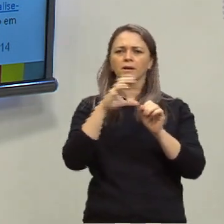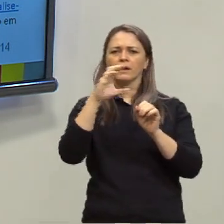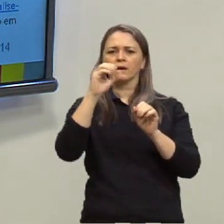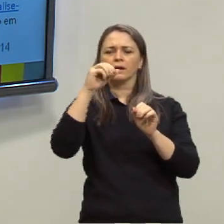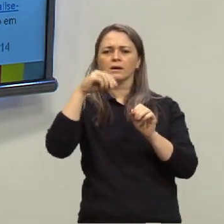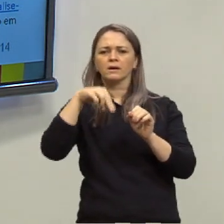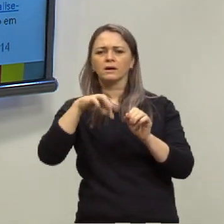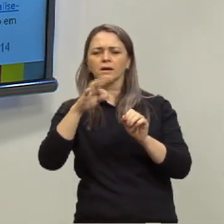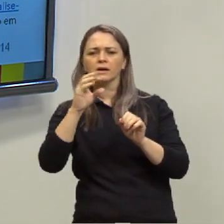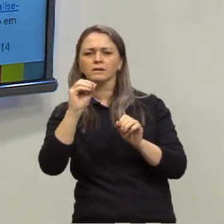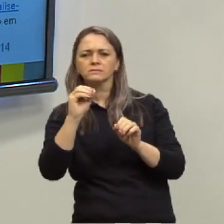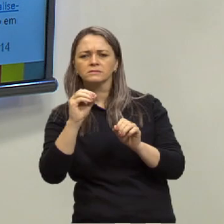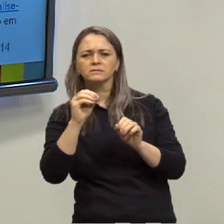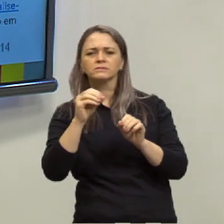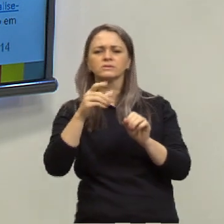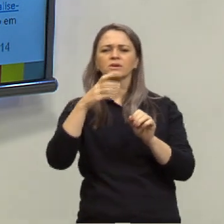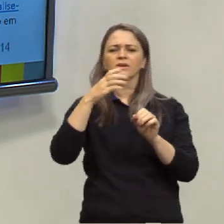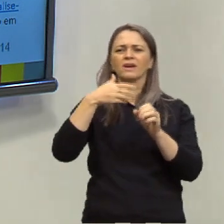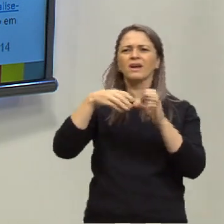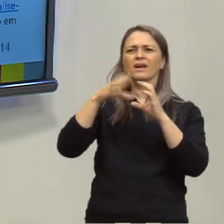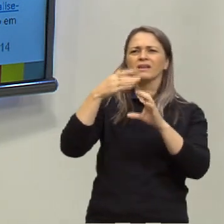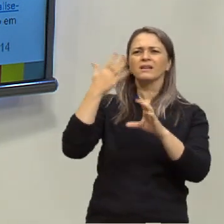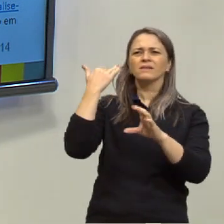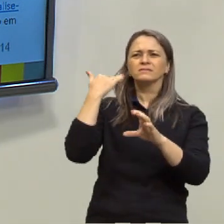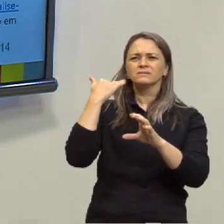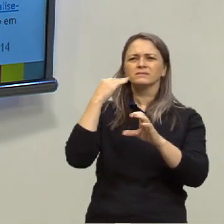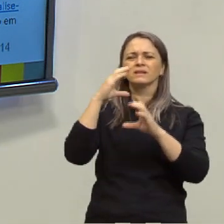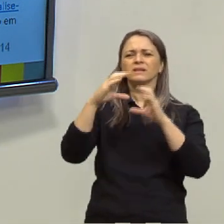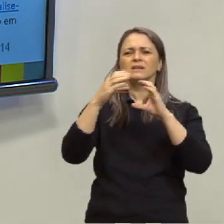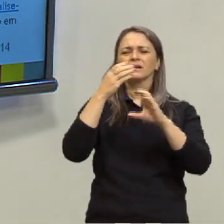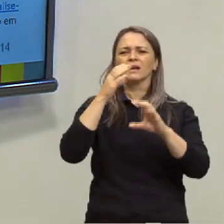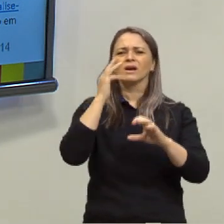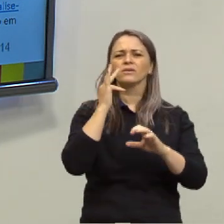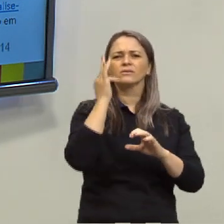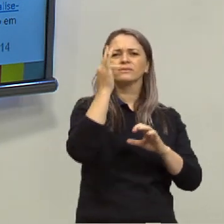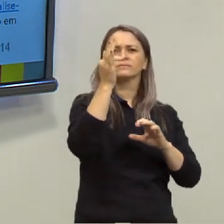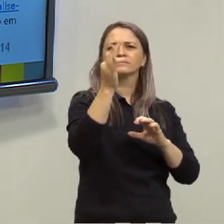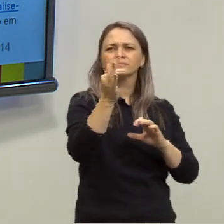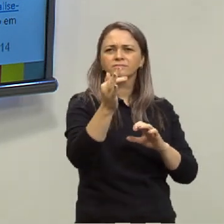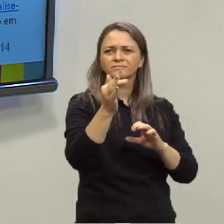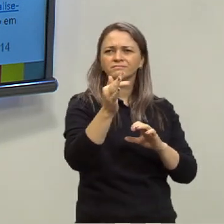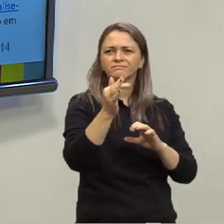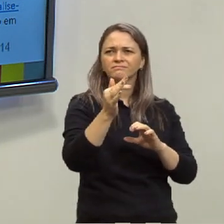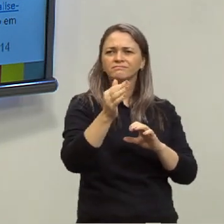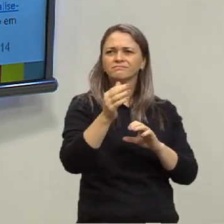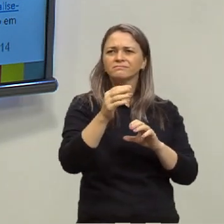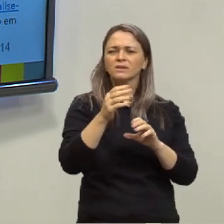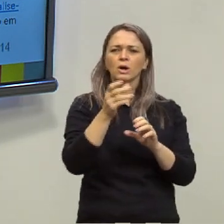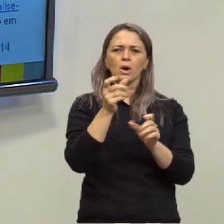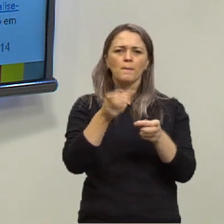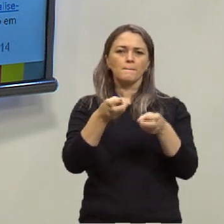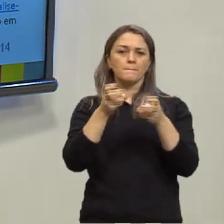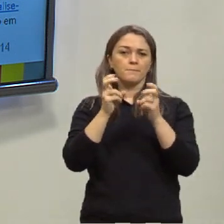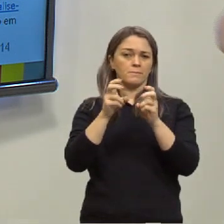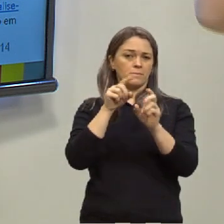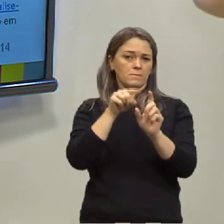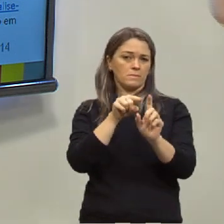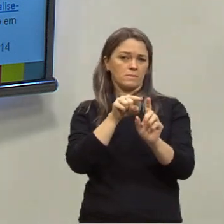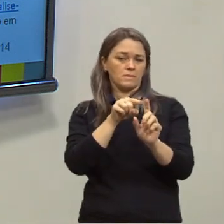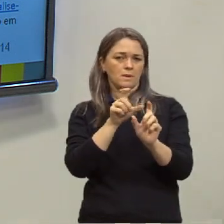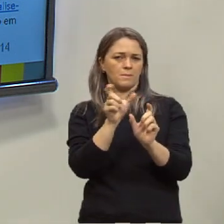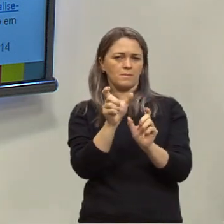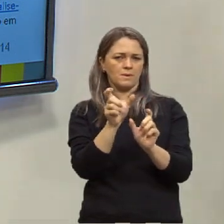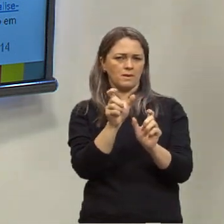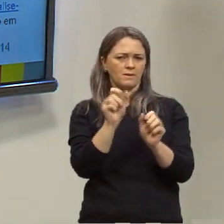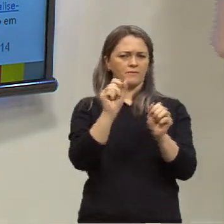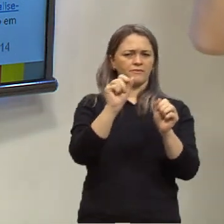cantava, cantamos, cantei, cantaremos. Quando eu percebo que essa palavra ela indica uma